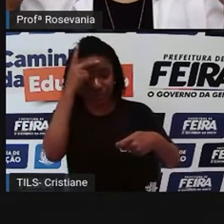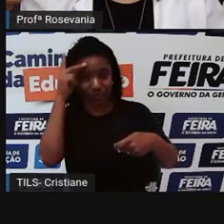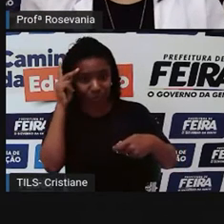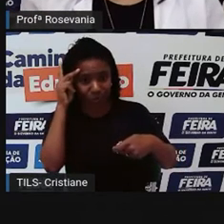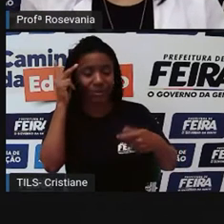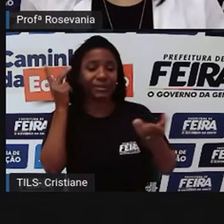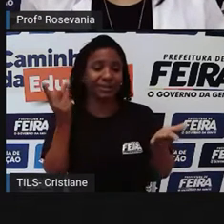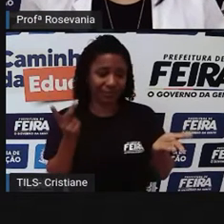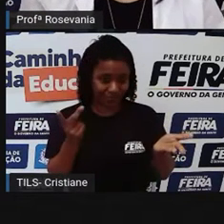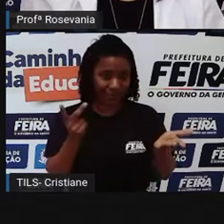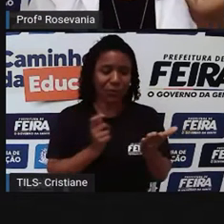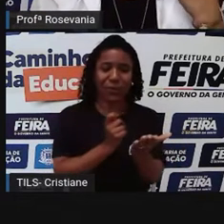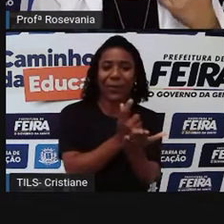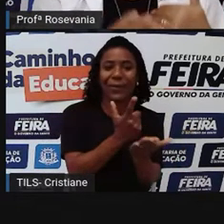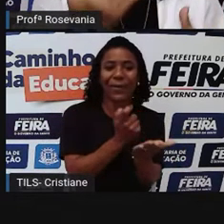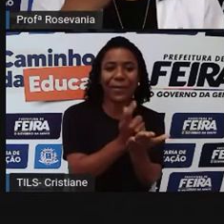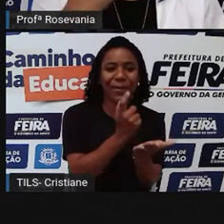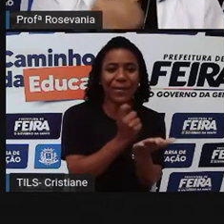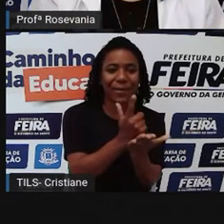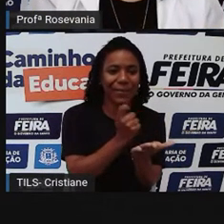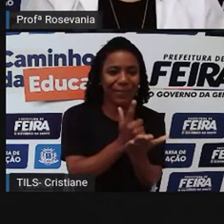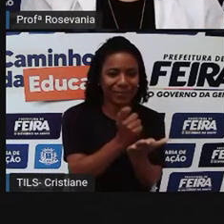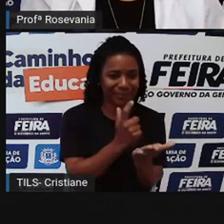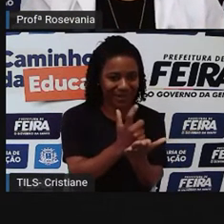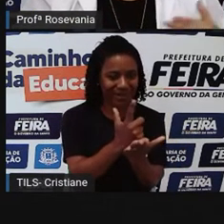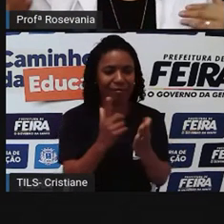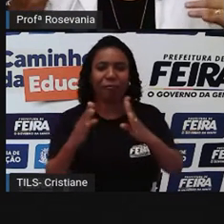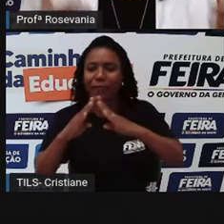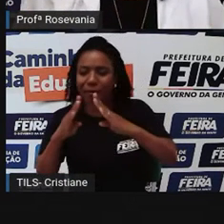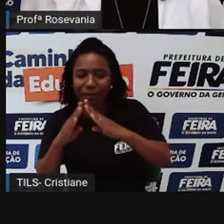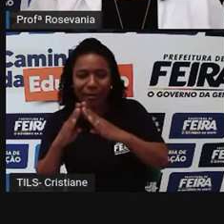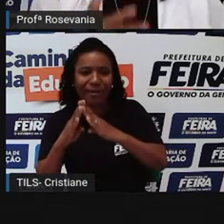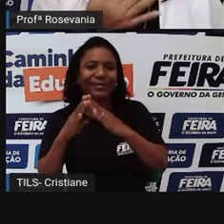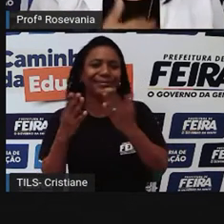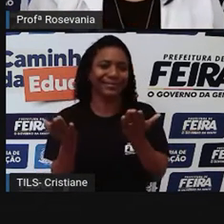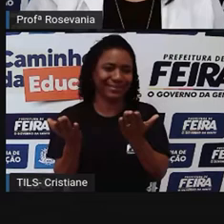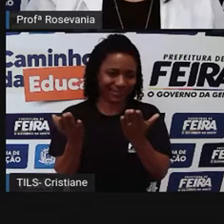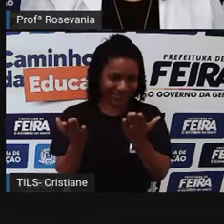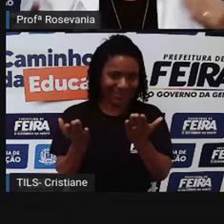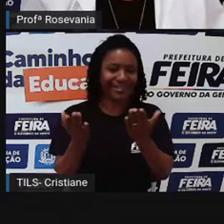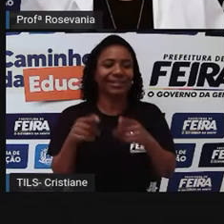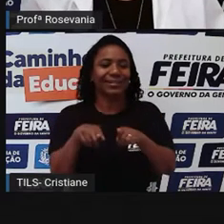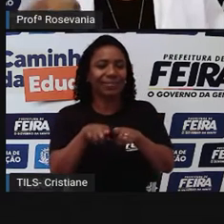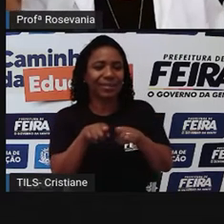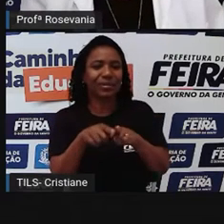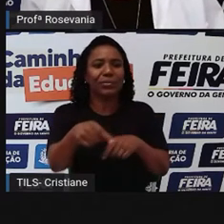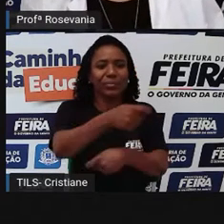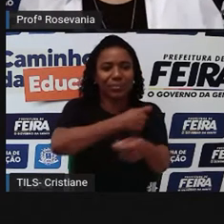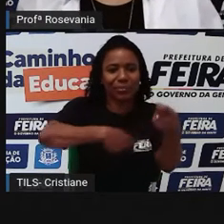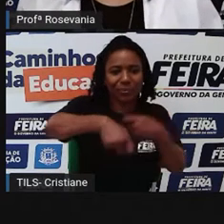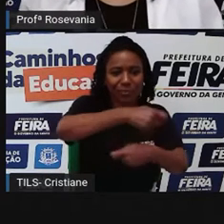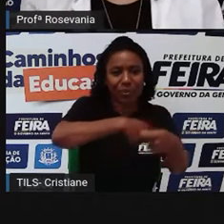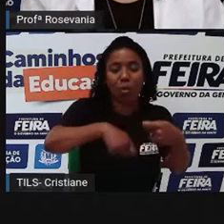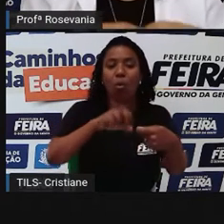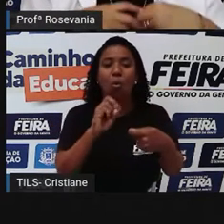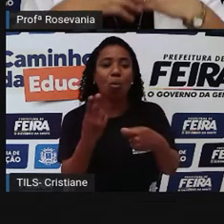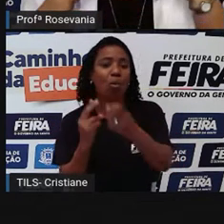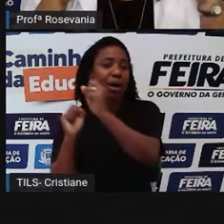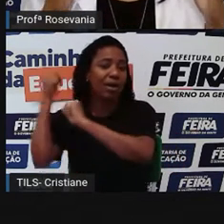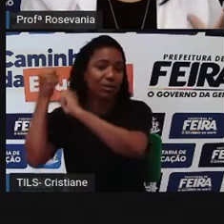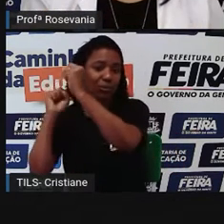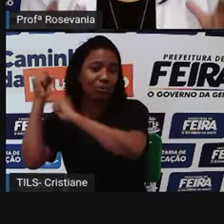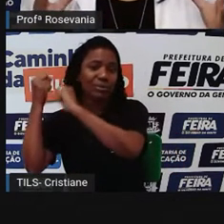vão comprar coisas para manter suas casas, para manter a própria indústria, para manter seus escritórios.